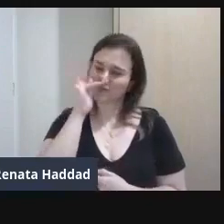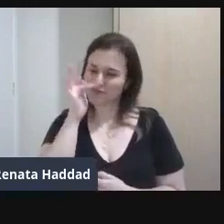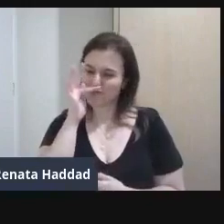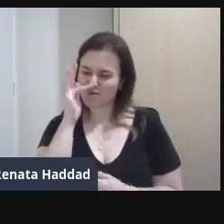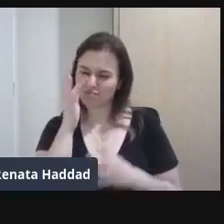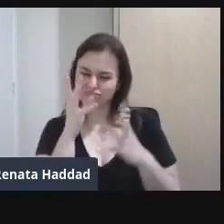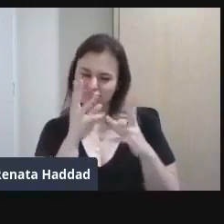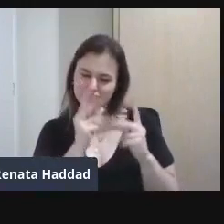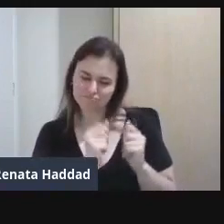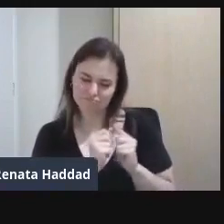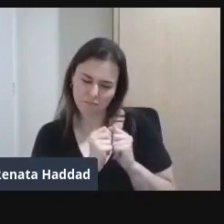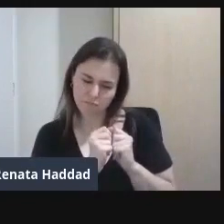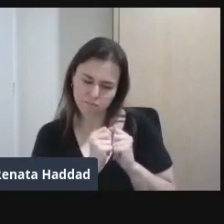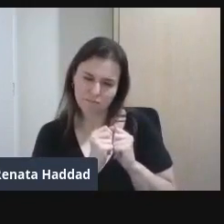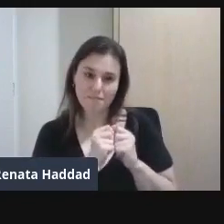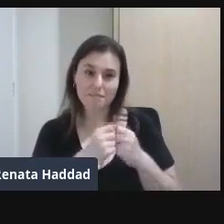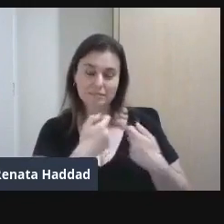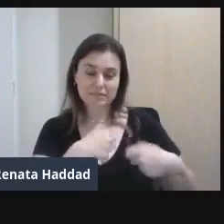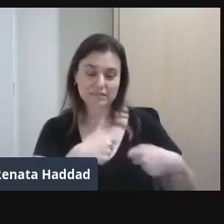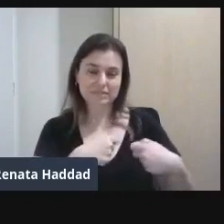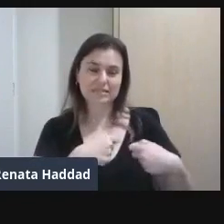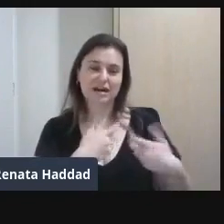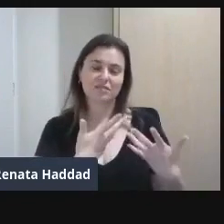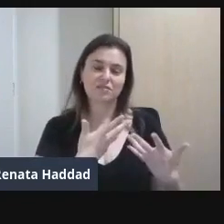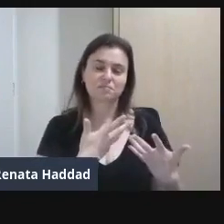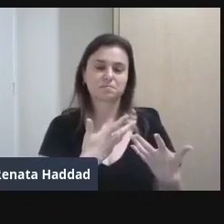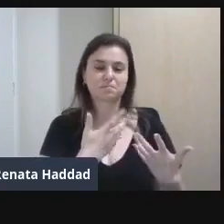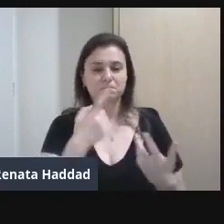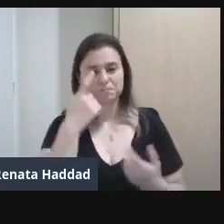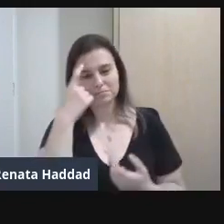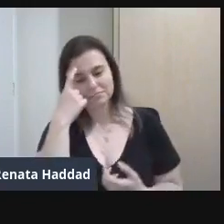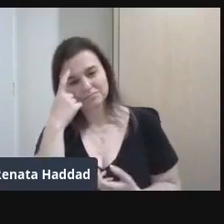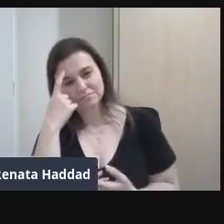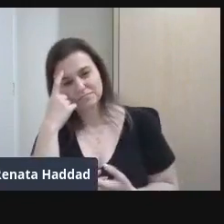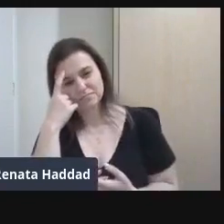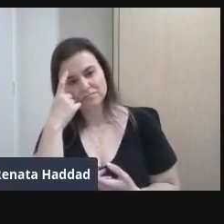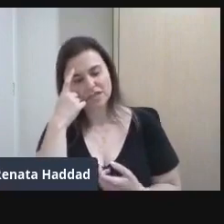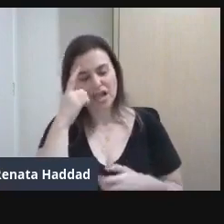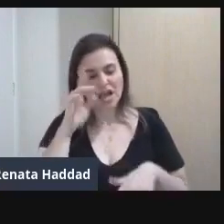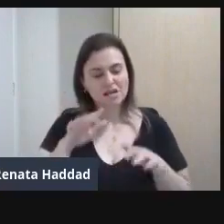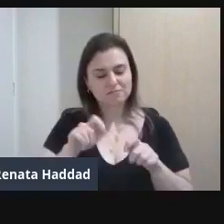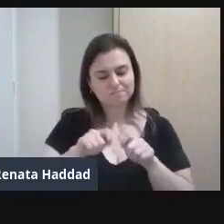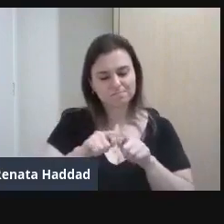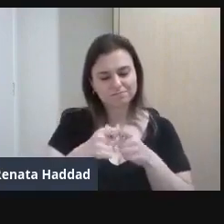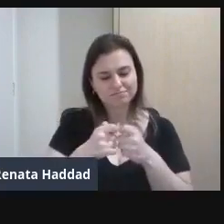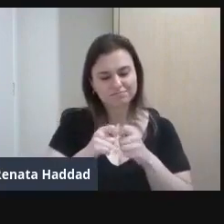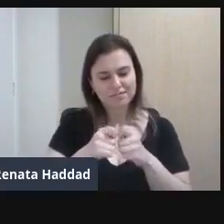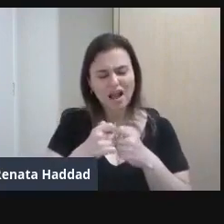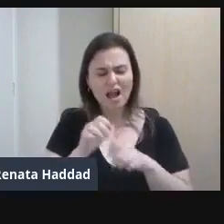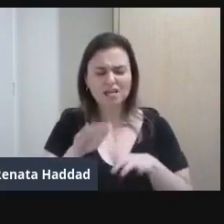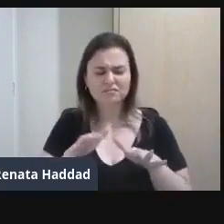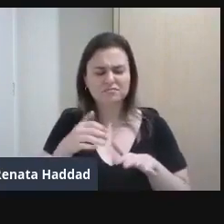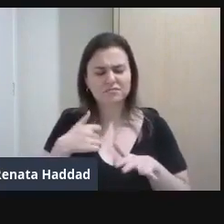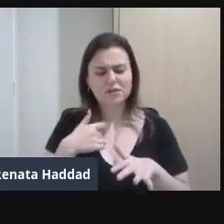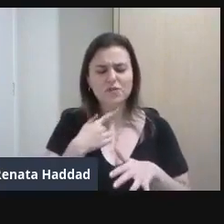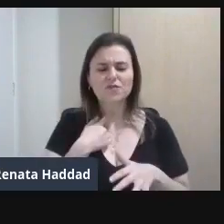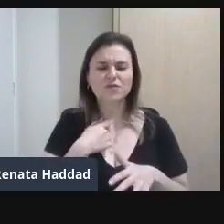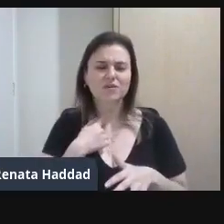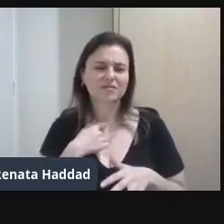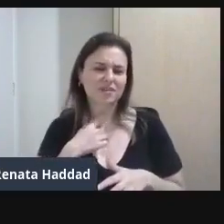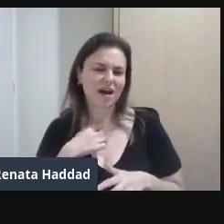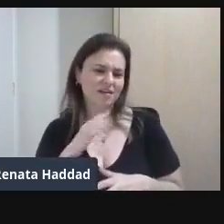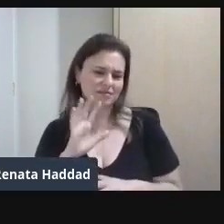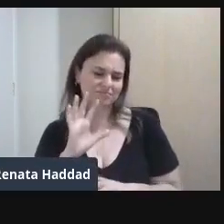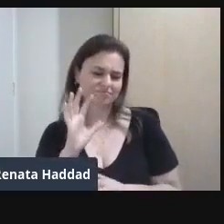E ela também Foi pensando Mesmo que um desejo Não tenha se realizado Mesmo que um